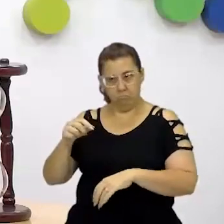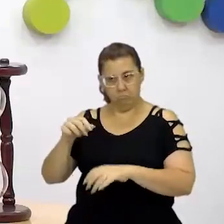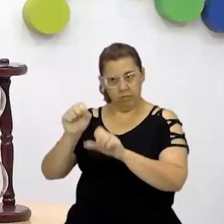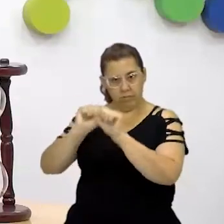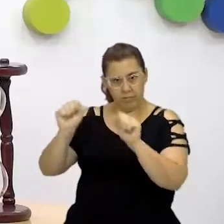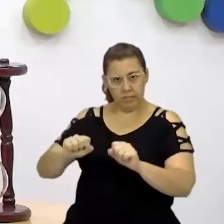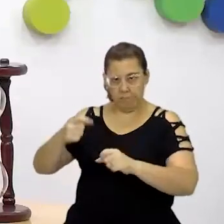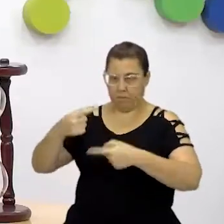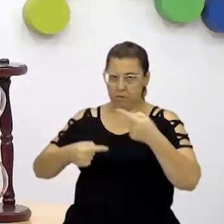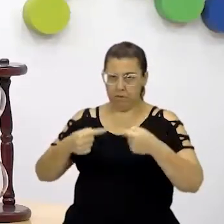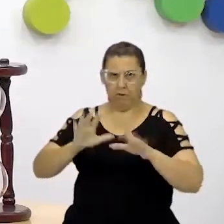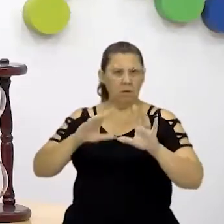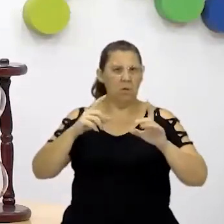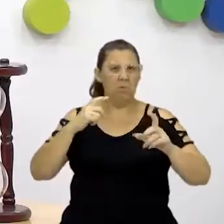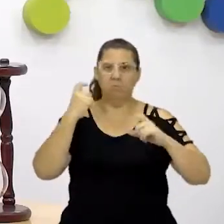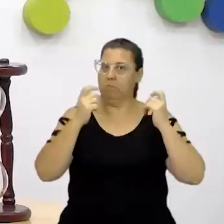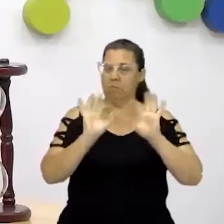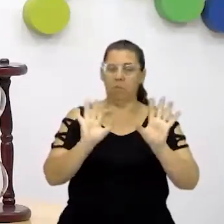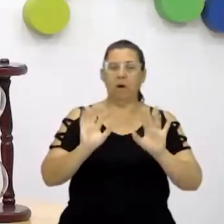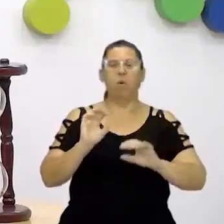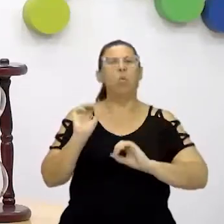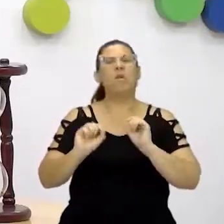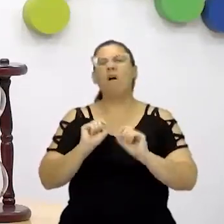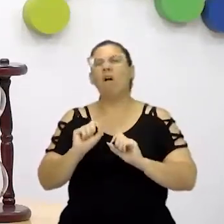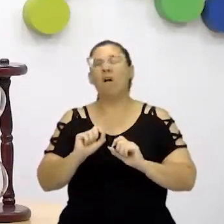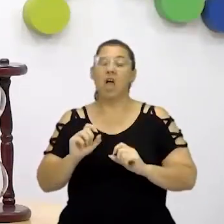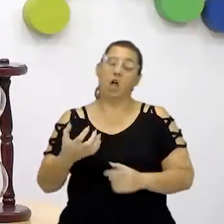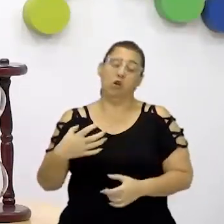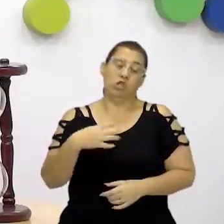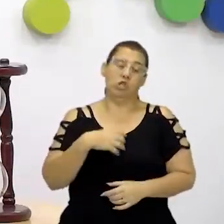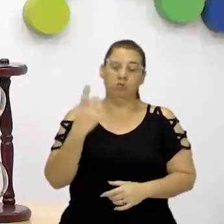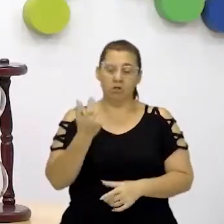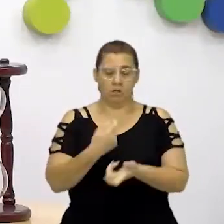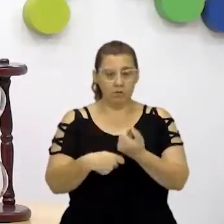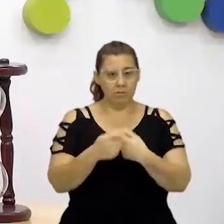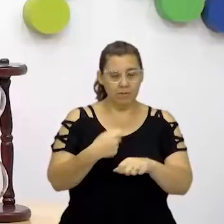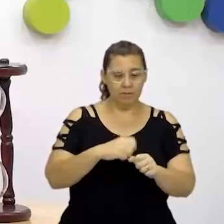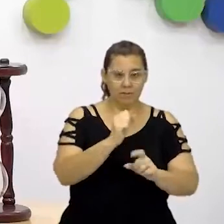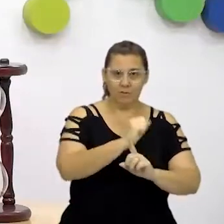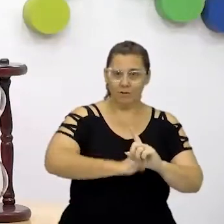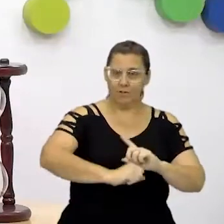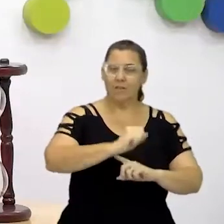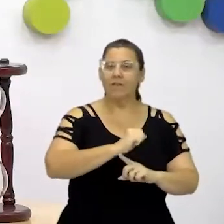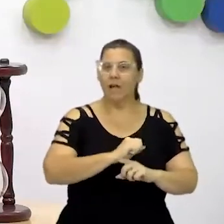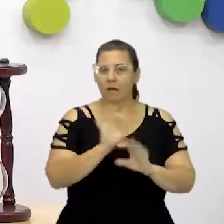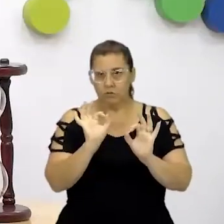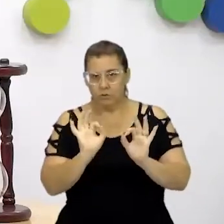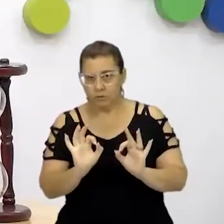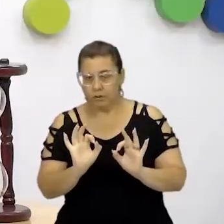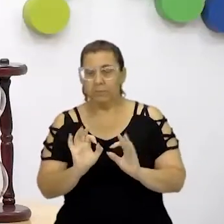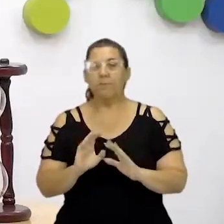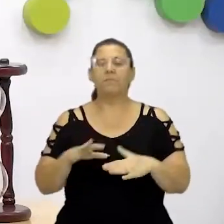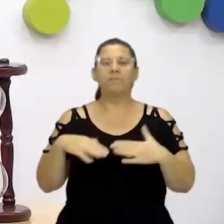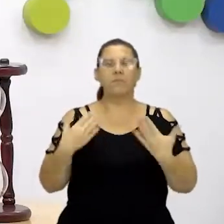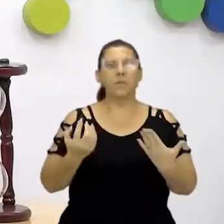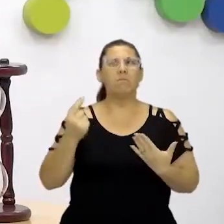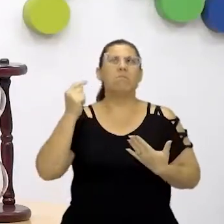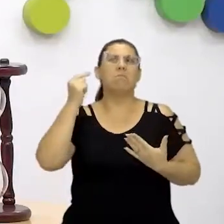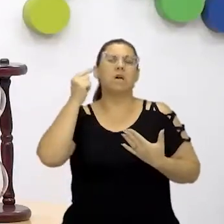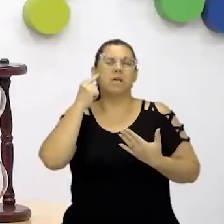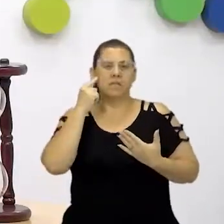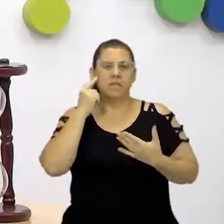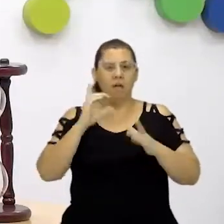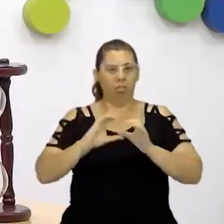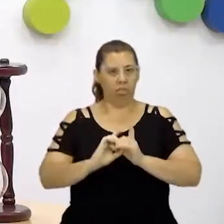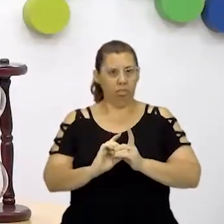Sextuando, não se preocupem. O é o sistema político? É o jeito que a gente administra a nossa sociedade, certo? Então, vamos pensar aqui na